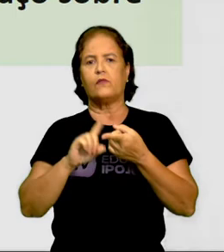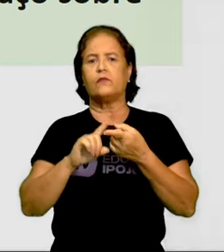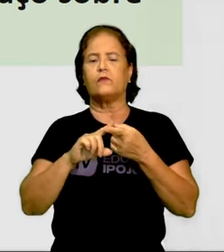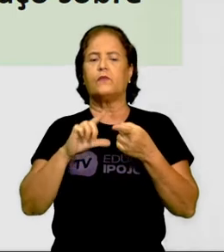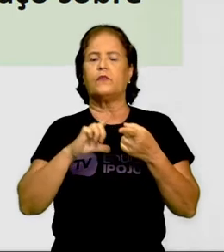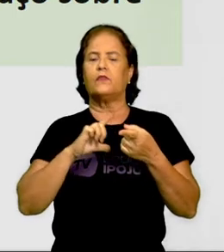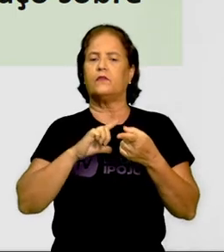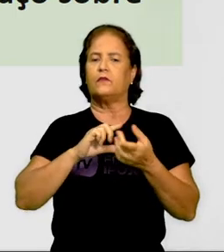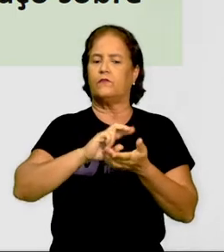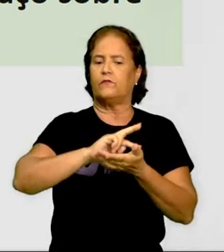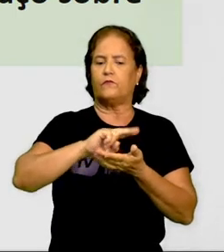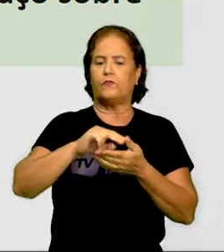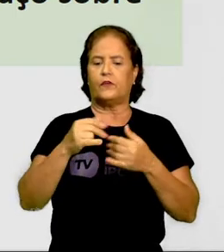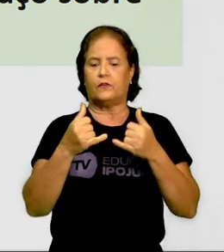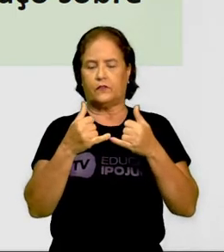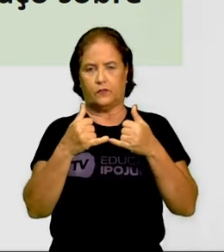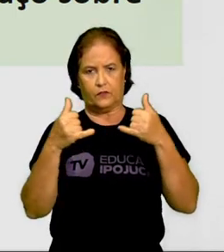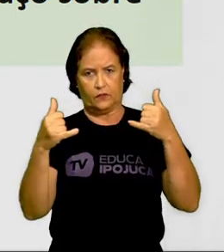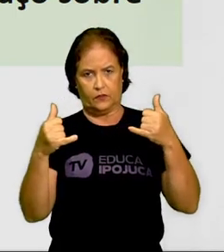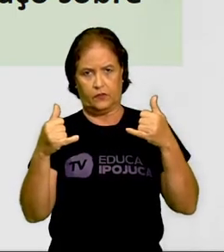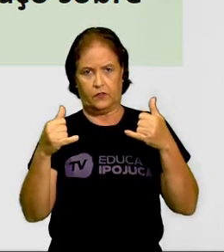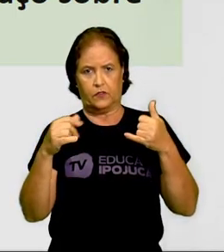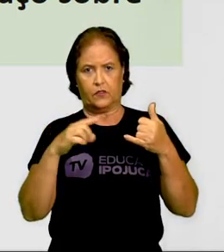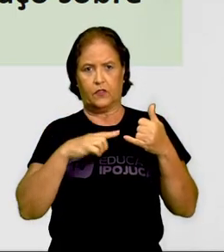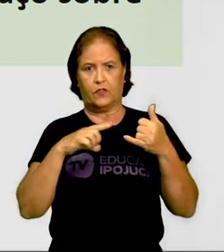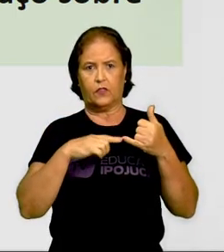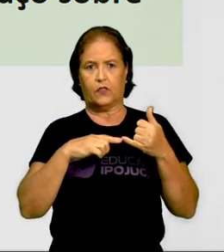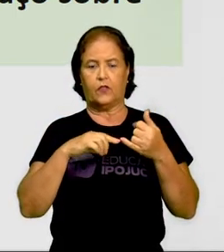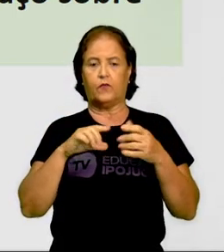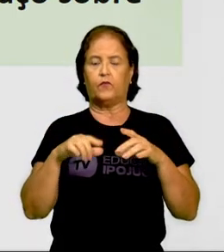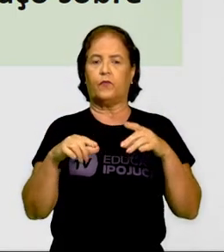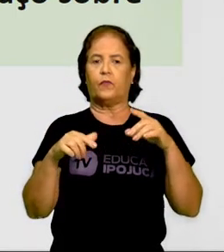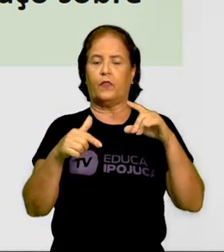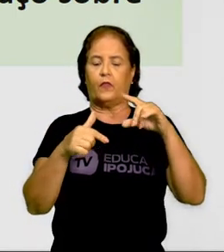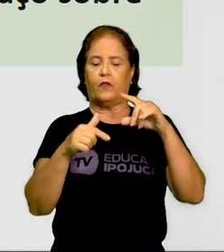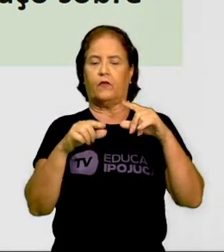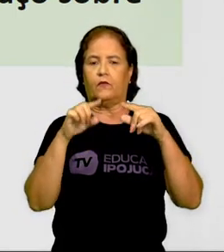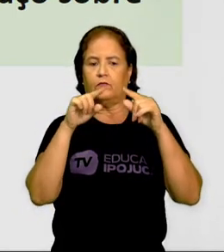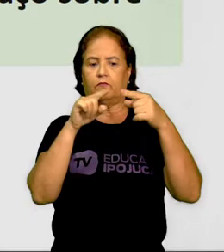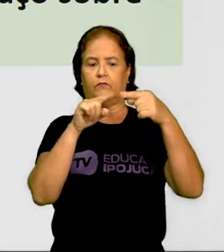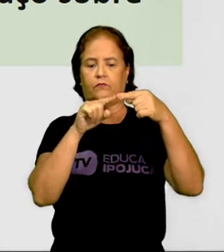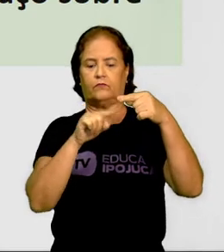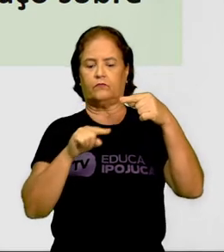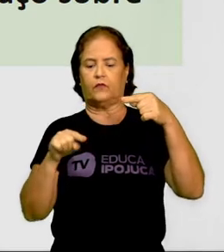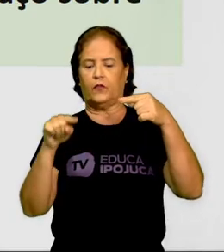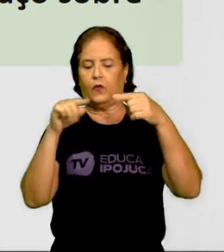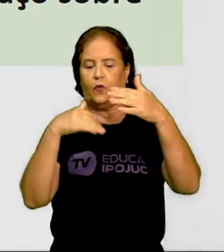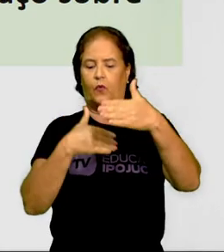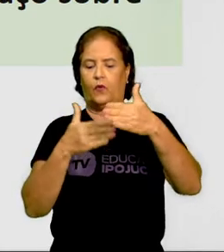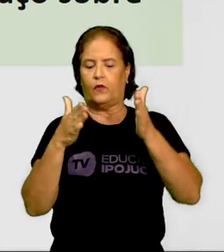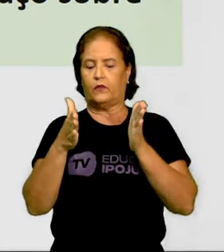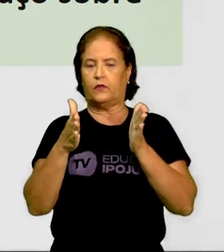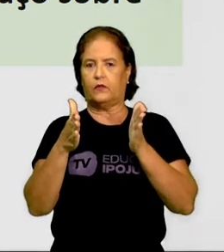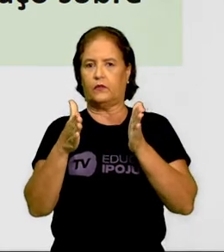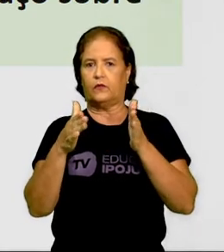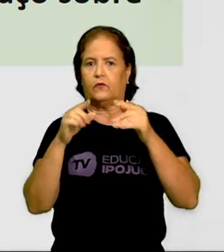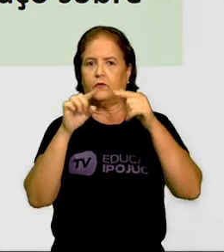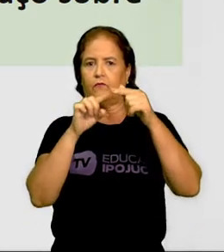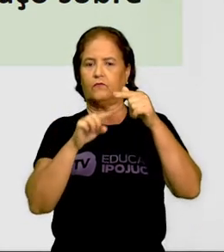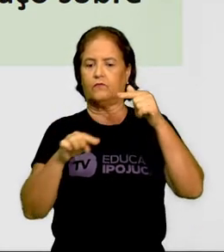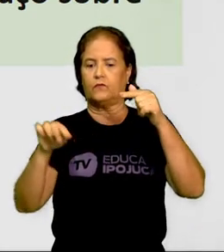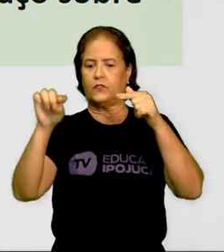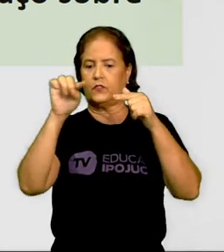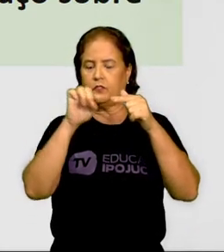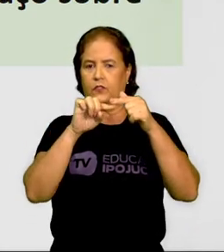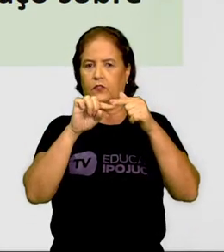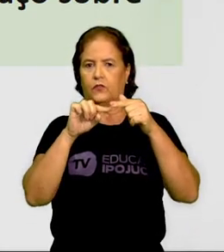linhas, né, crianças. Temos aqui as formas de quadrado, de círculo, de retângulo e temos aqui uma